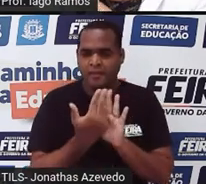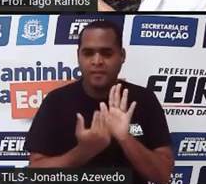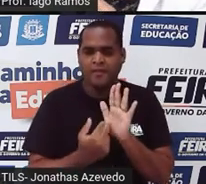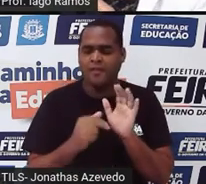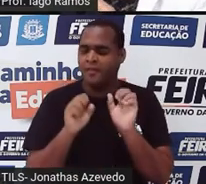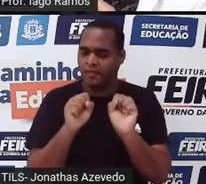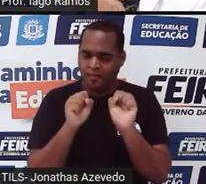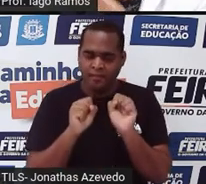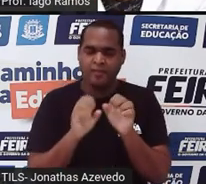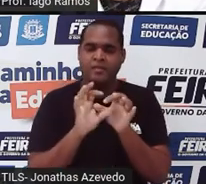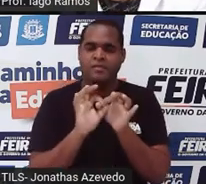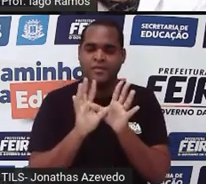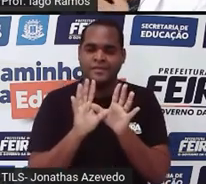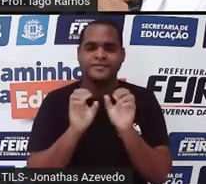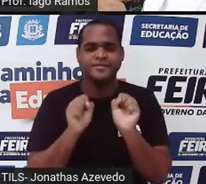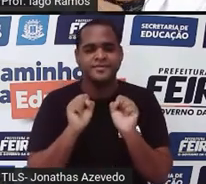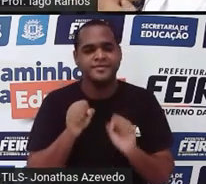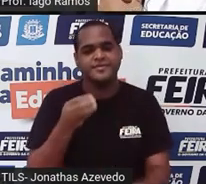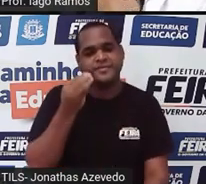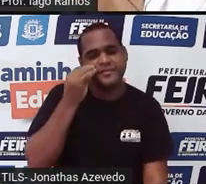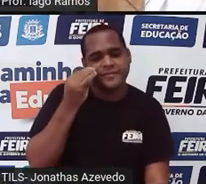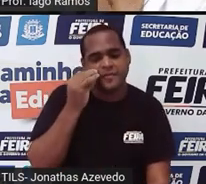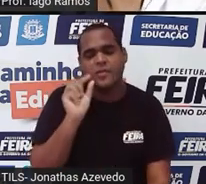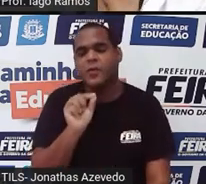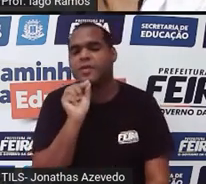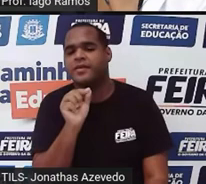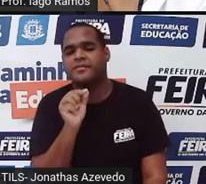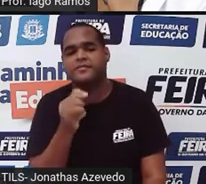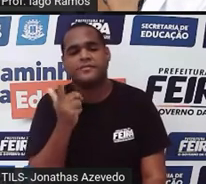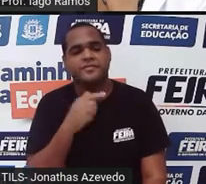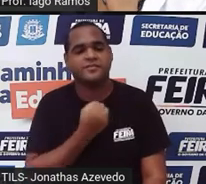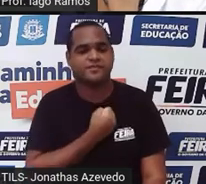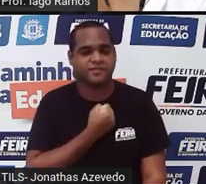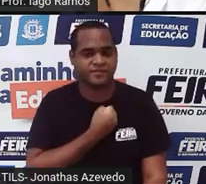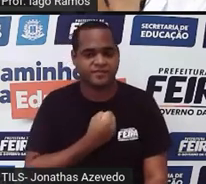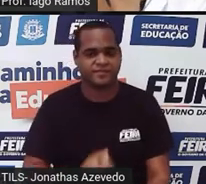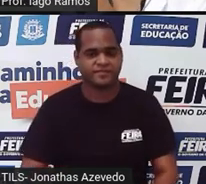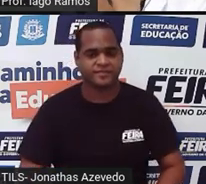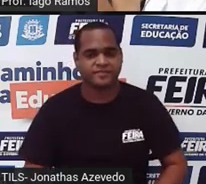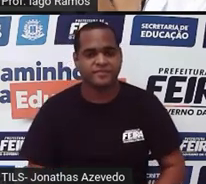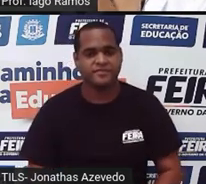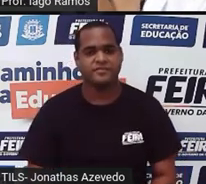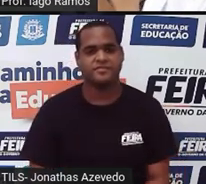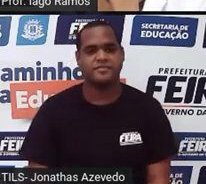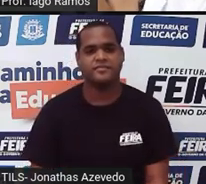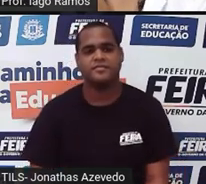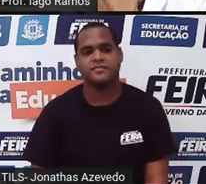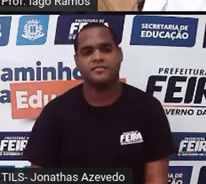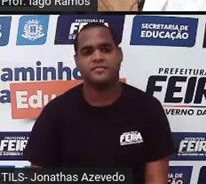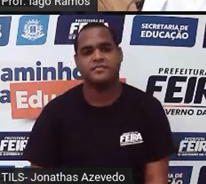figura para tentar descobrir que número é esse, tá bom? Tá Tá bom?